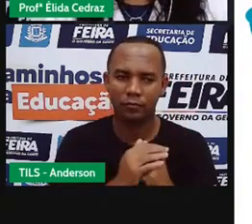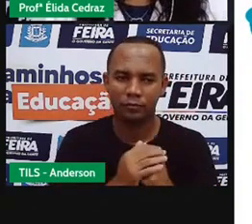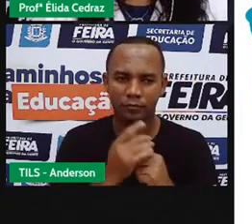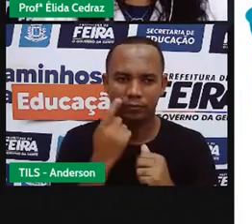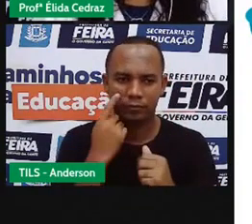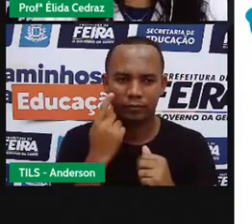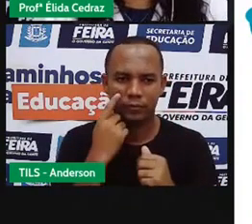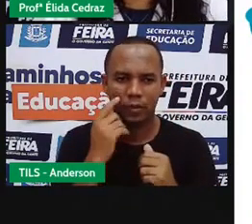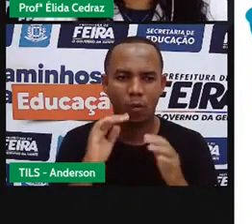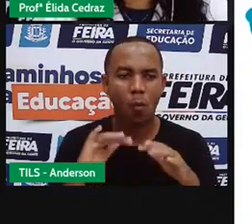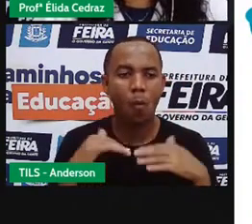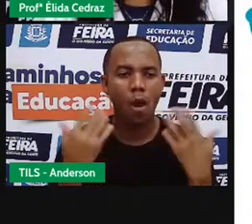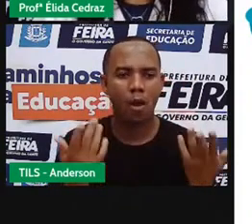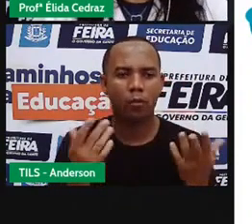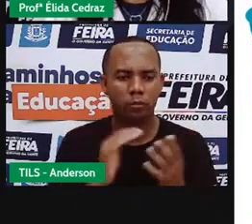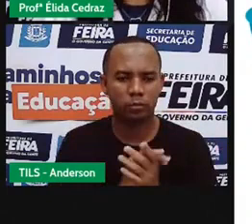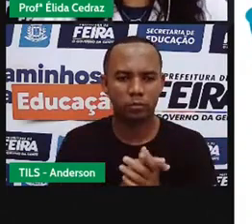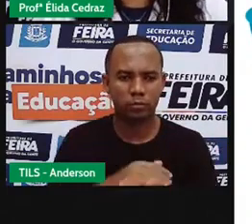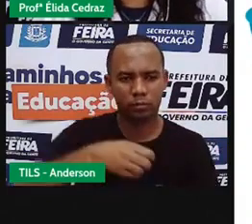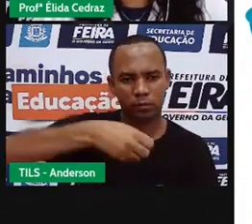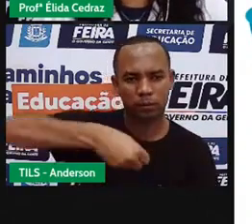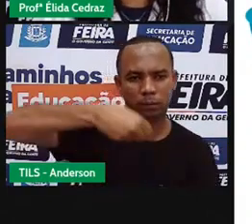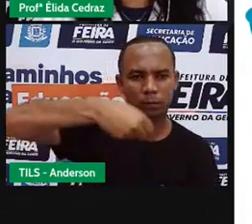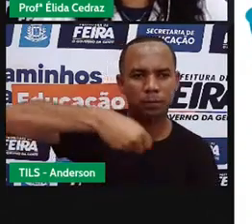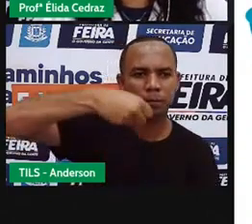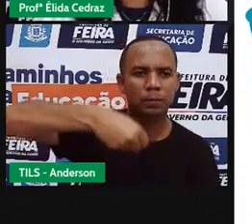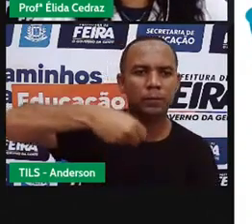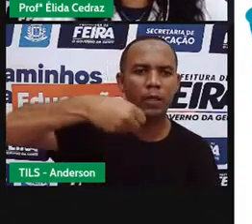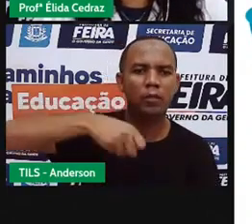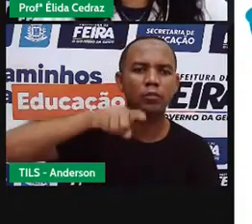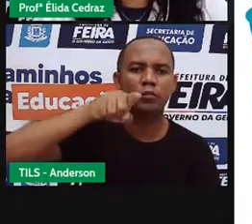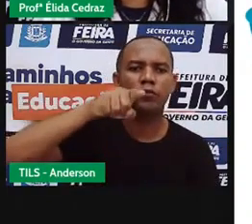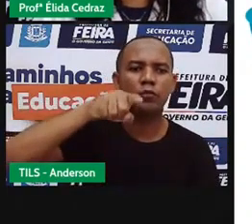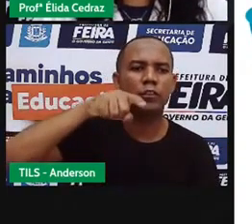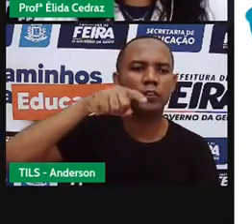quais baldes você vai escolher?